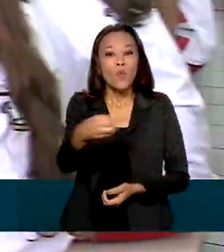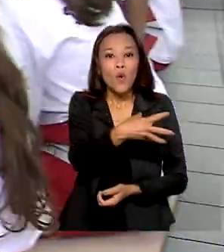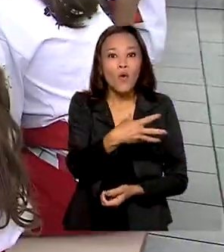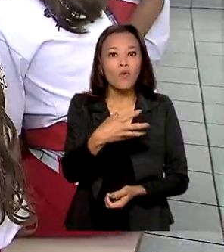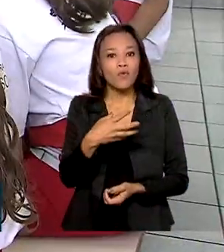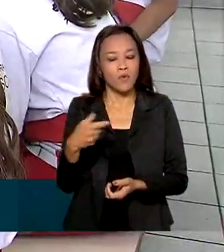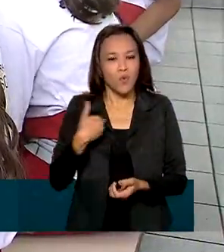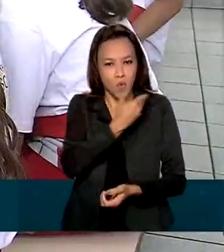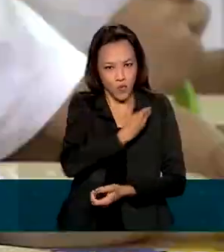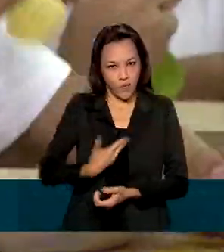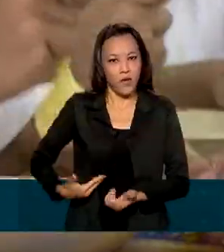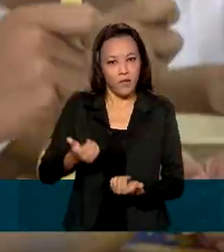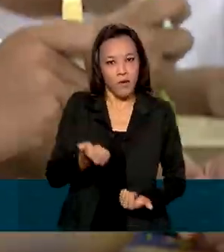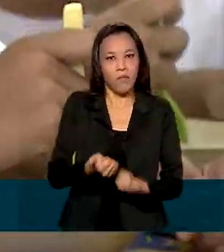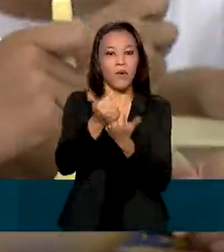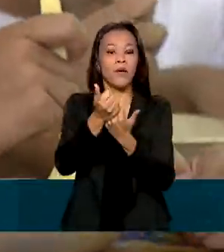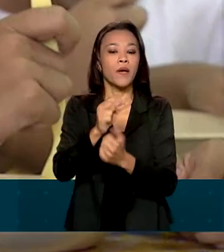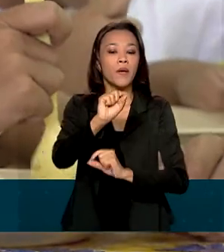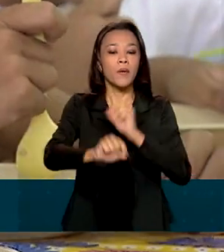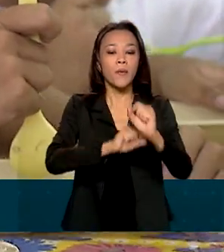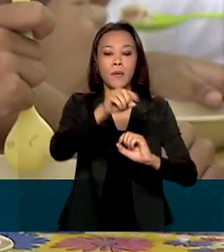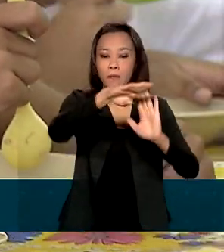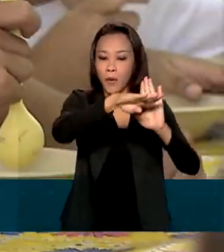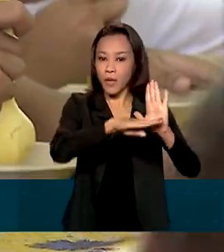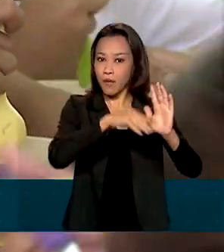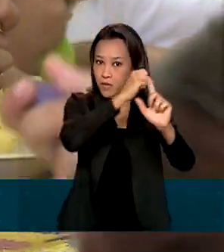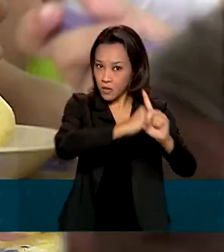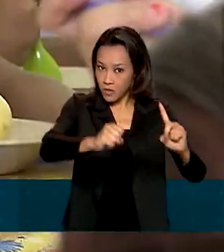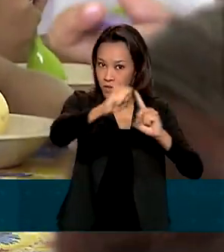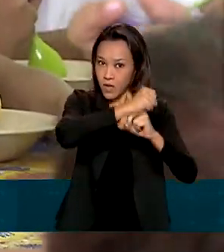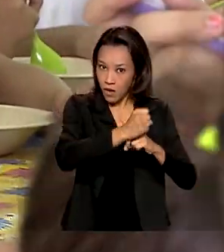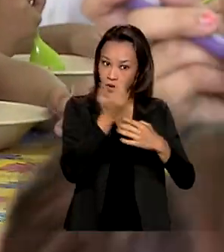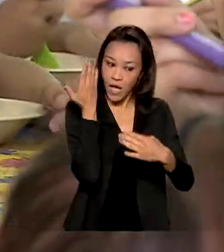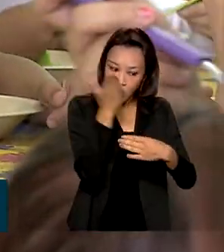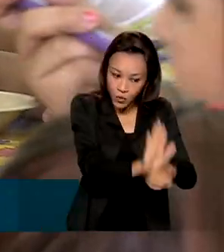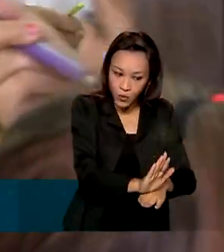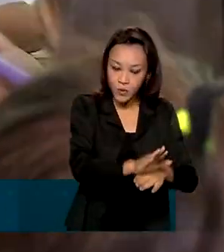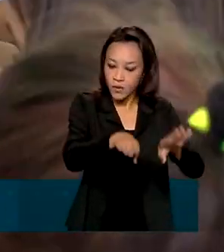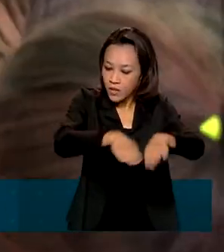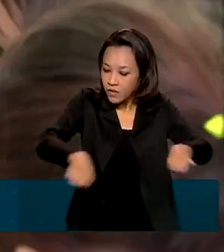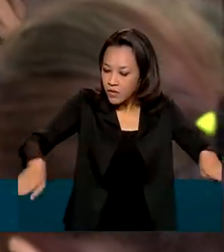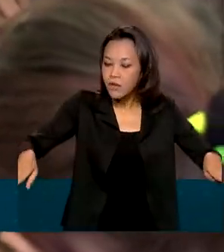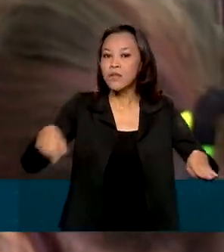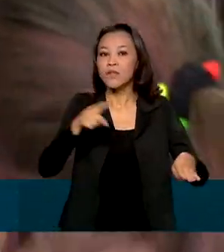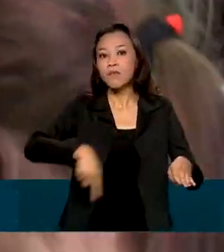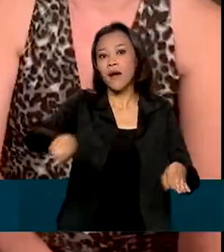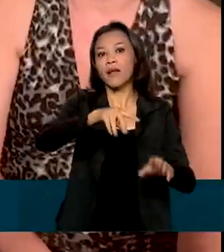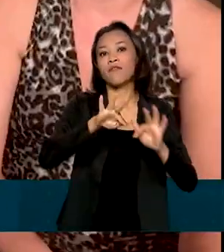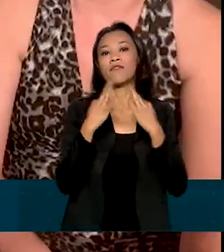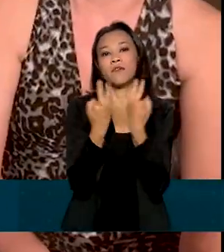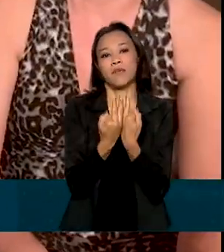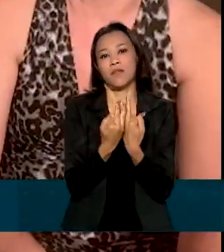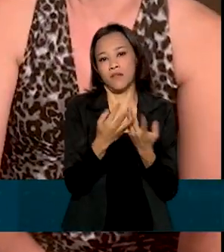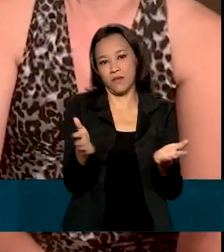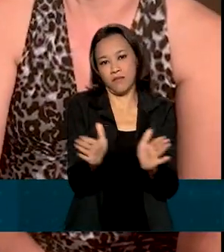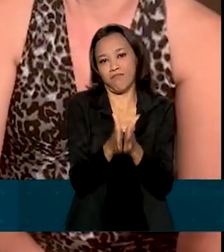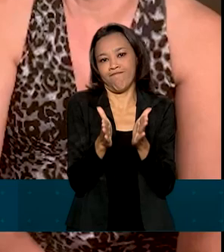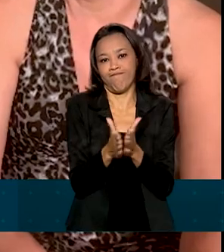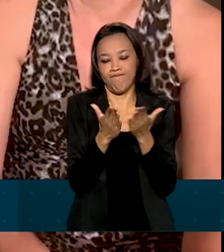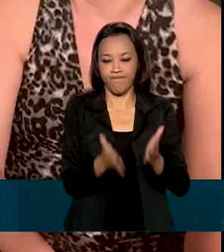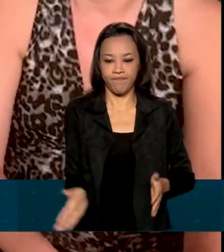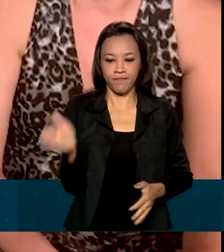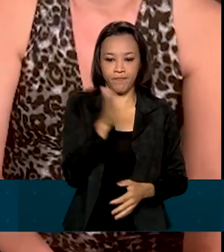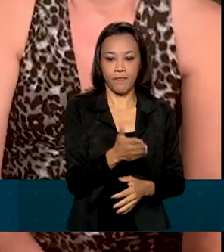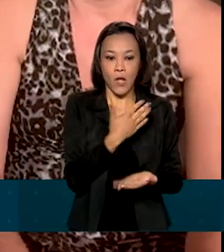o governo investe em programas sociais que ajudam no desenvolvimento de crianças de famílias de baixa renda. Depois que começou com esse